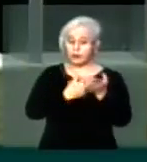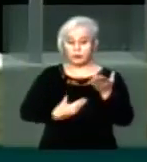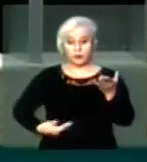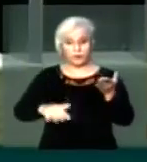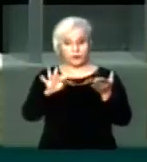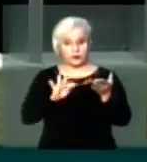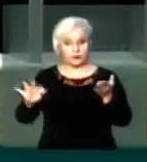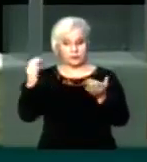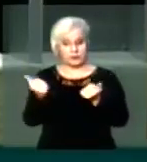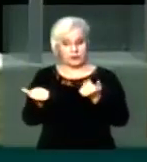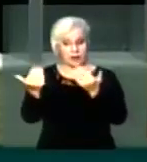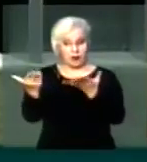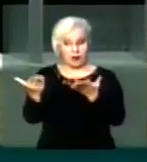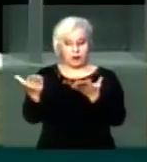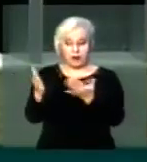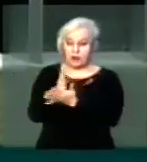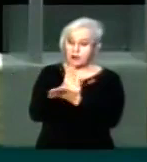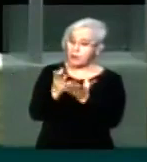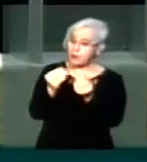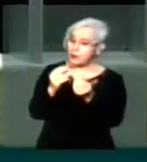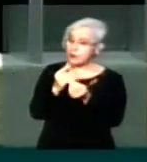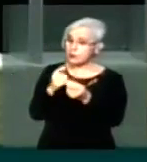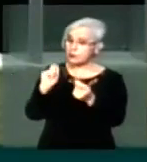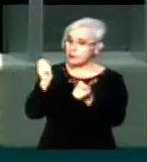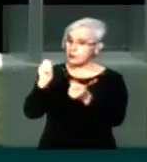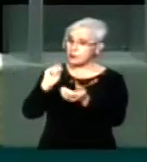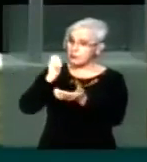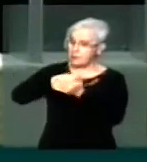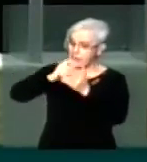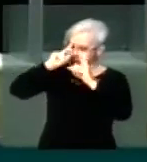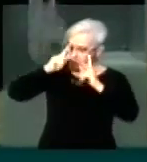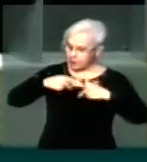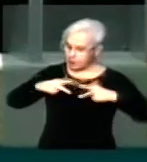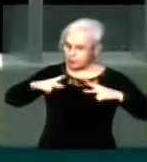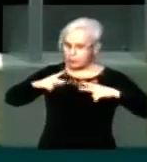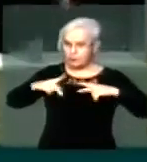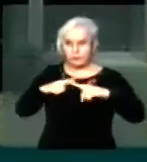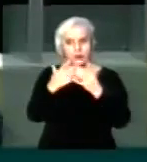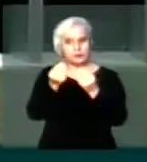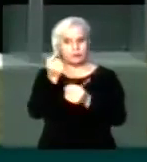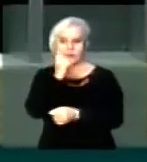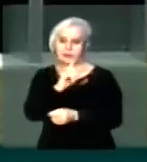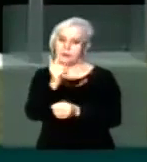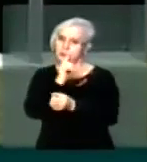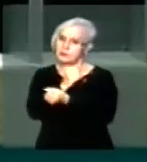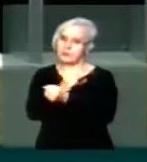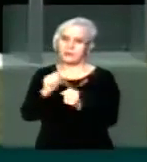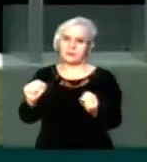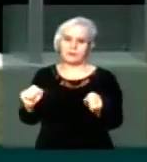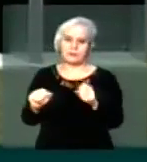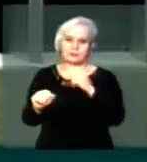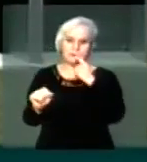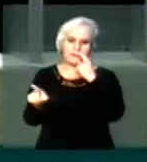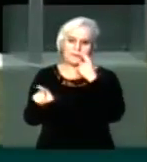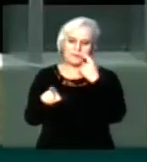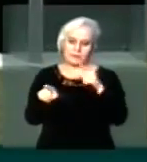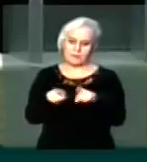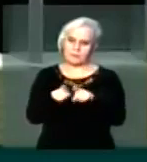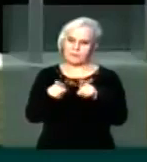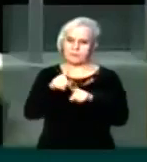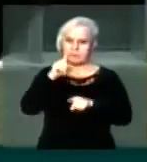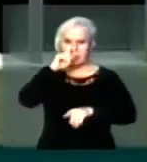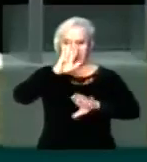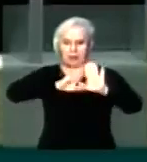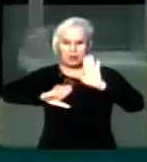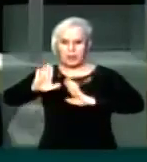do seu próprio bolso. Algumas não têm como fazer isso. As encostas continuam lá, numa situação de risco